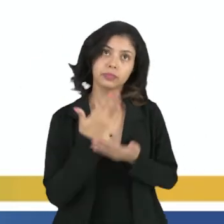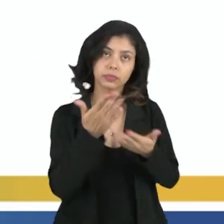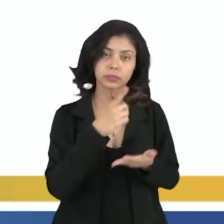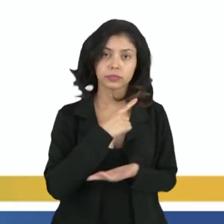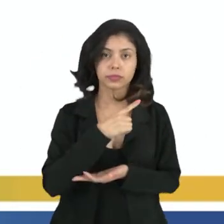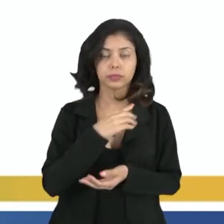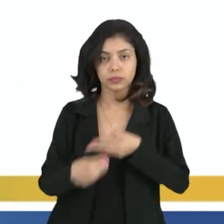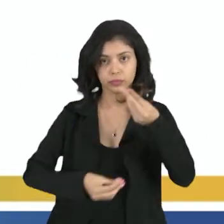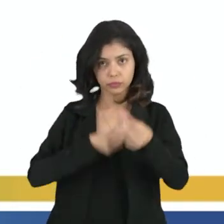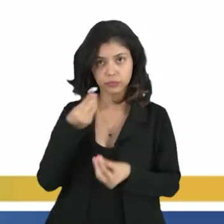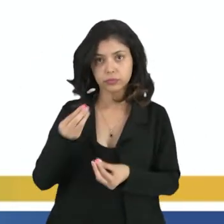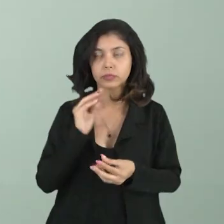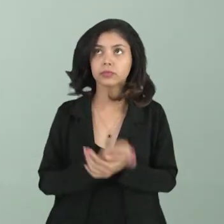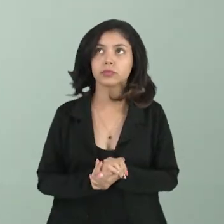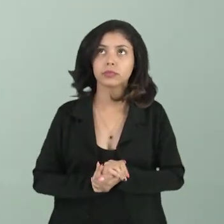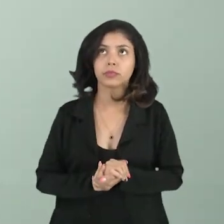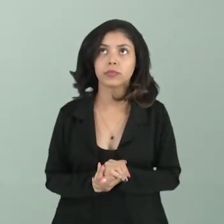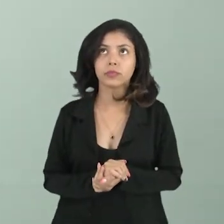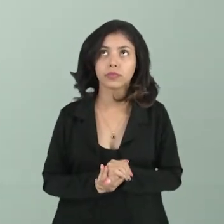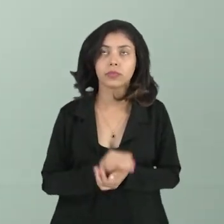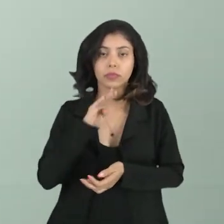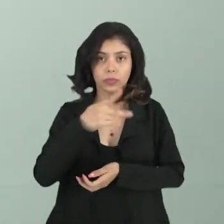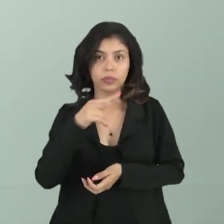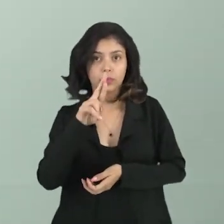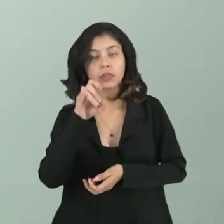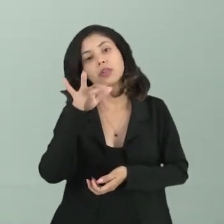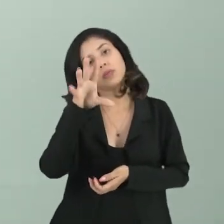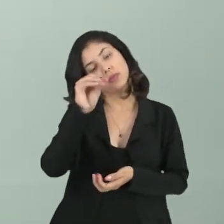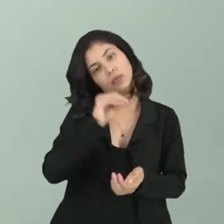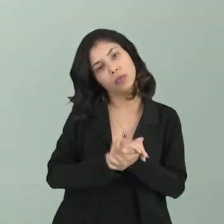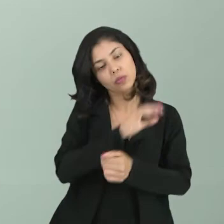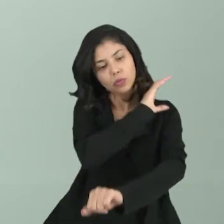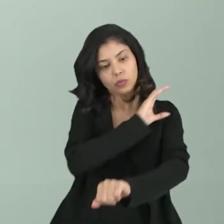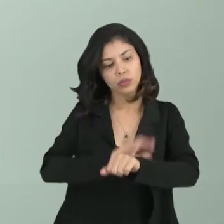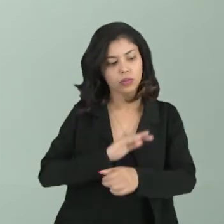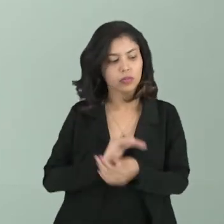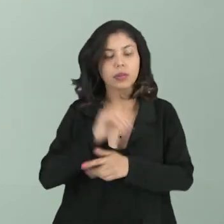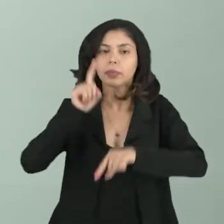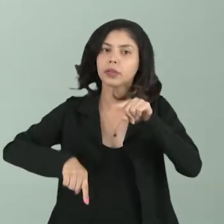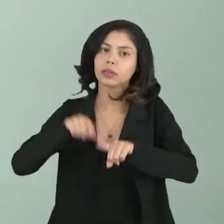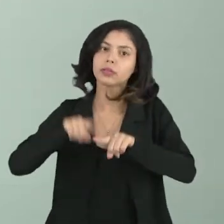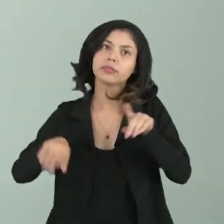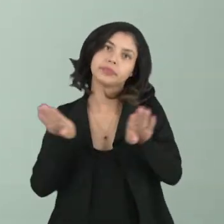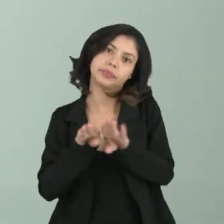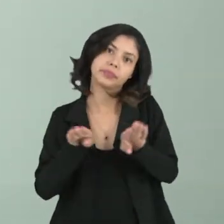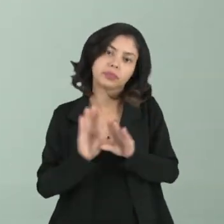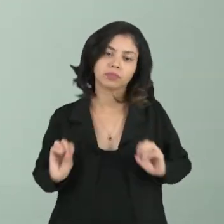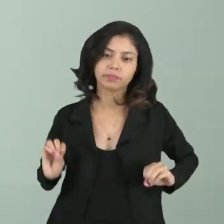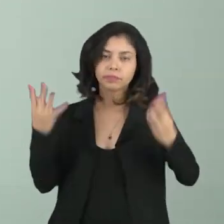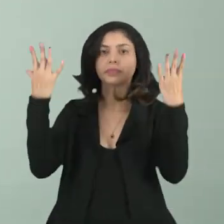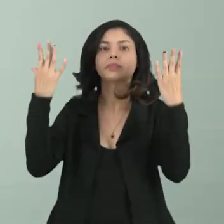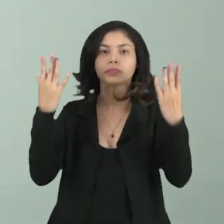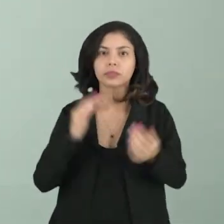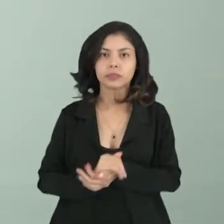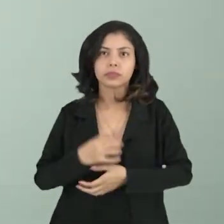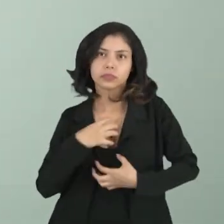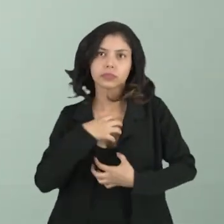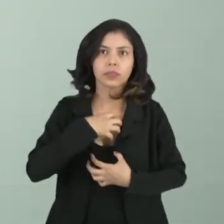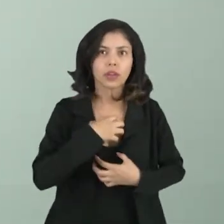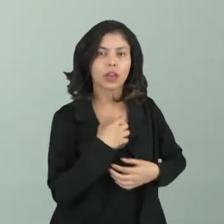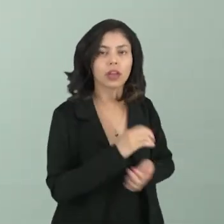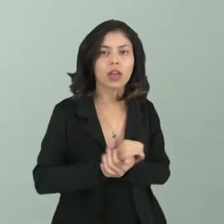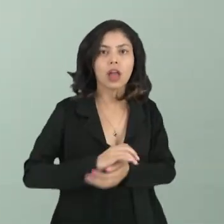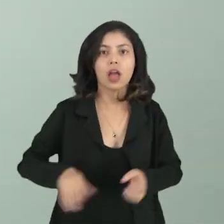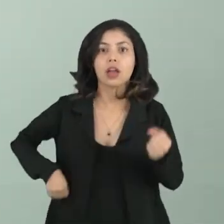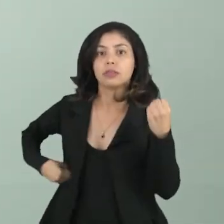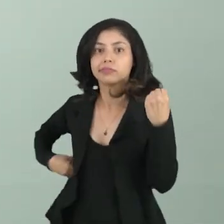carnaval como um patrimônio cultural, né? E material. Que são essas festas, esses ritos, São João